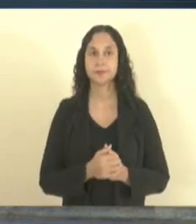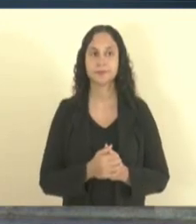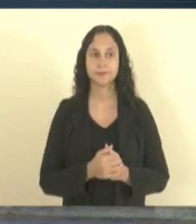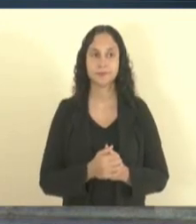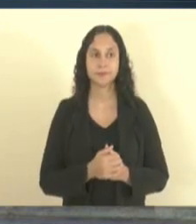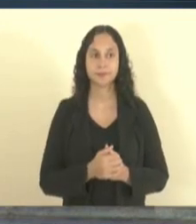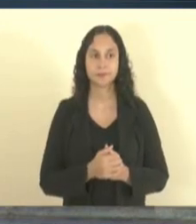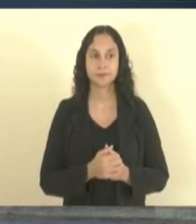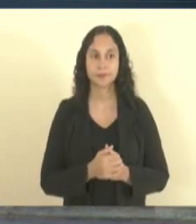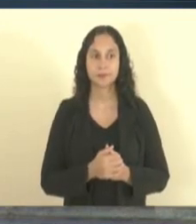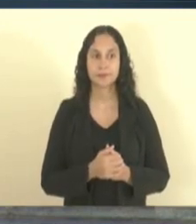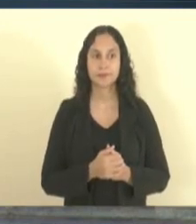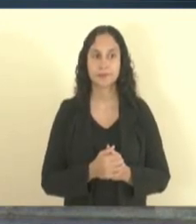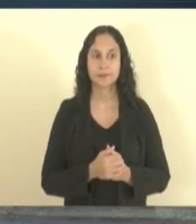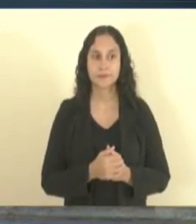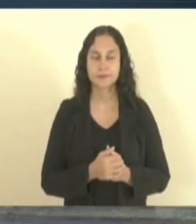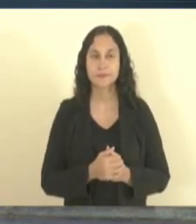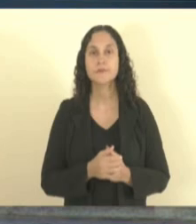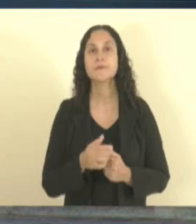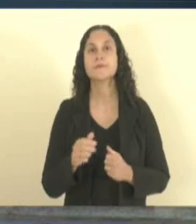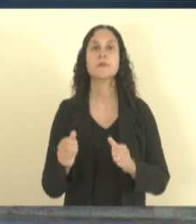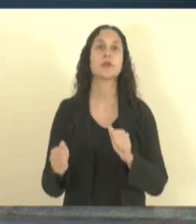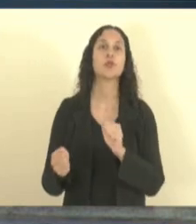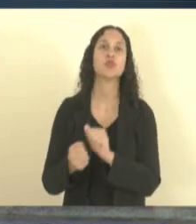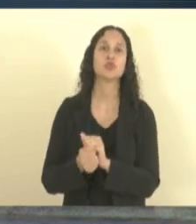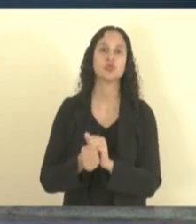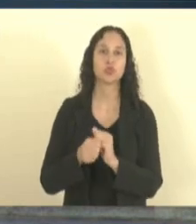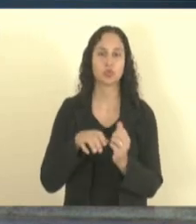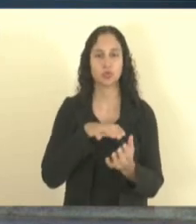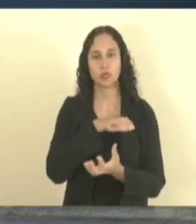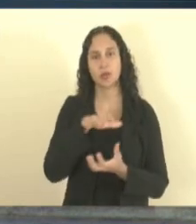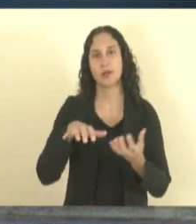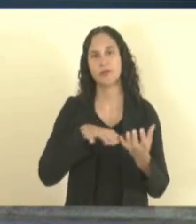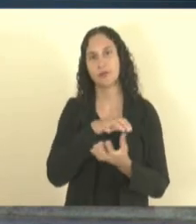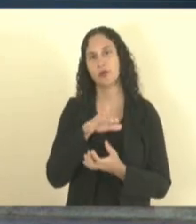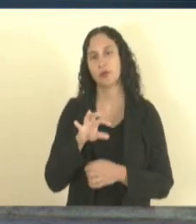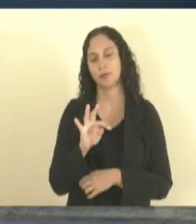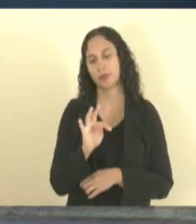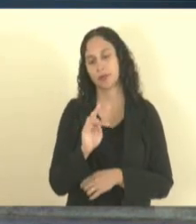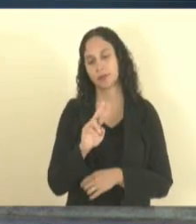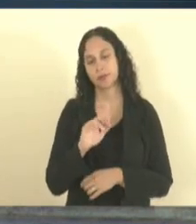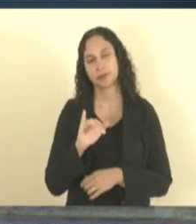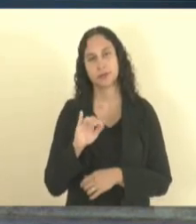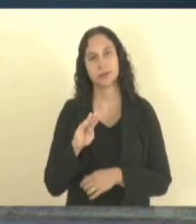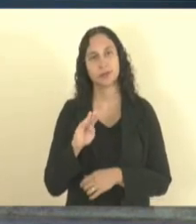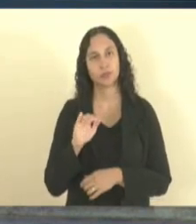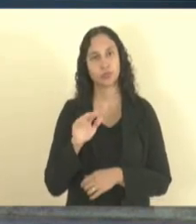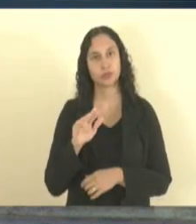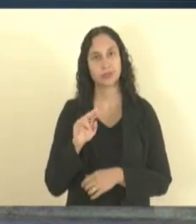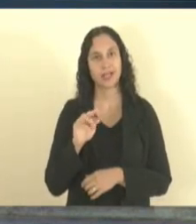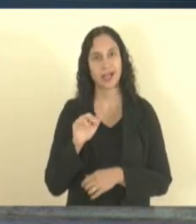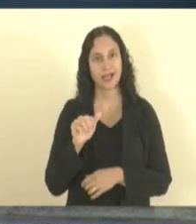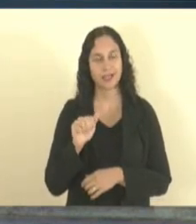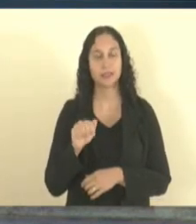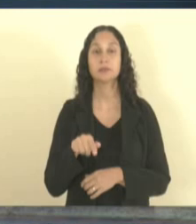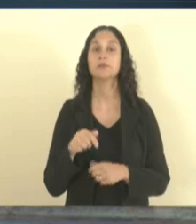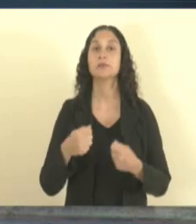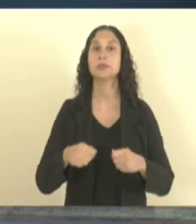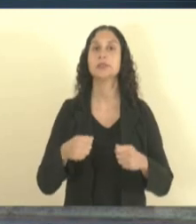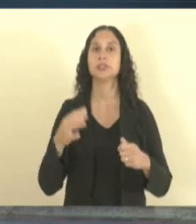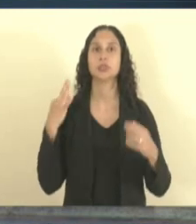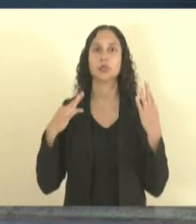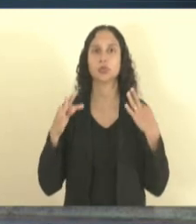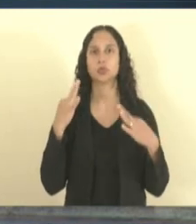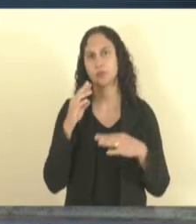com a reforma tributária talvez o Estado perca e a gente precisa fortalecer o turismo para trazer,